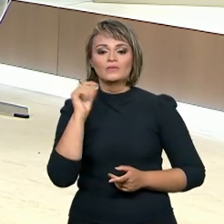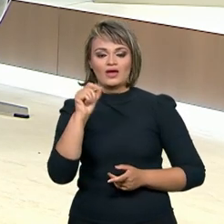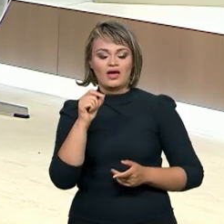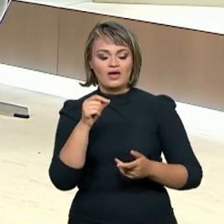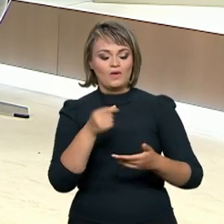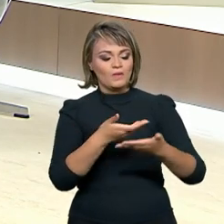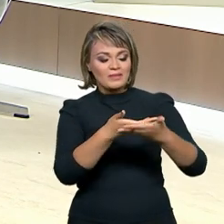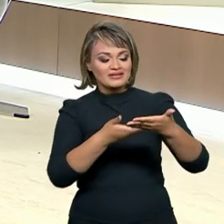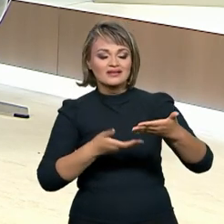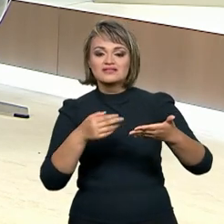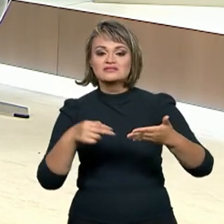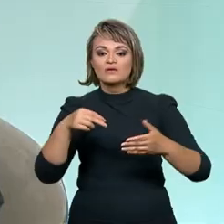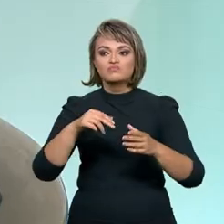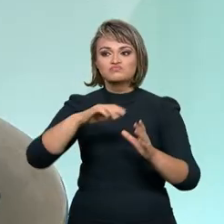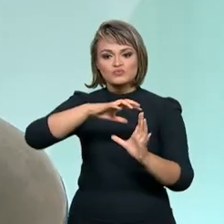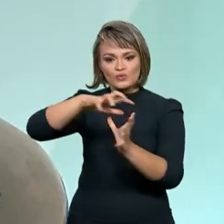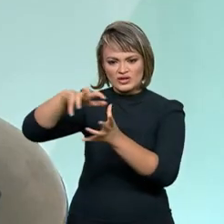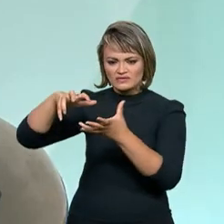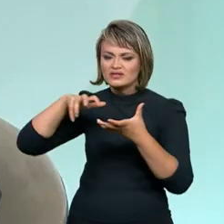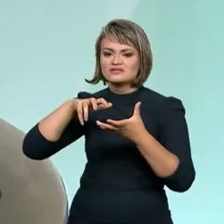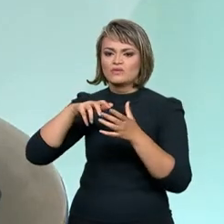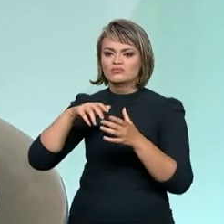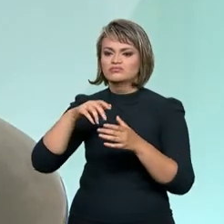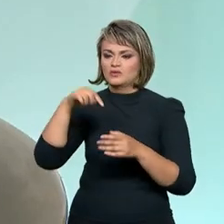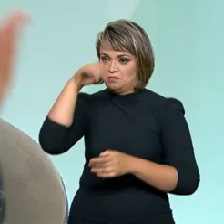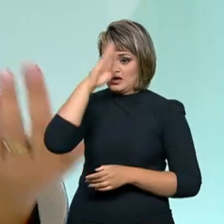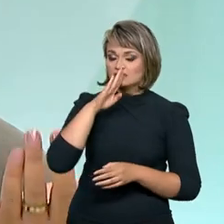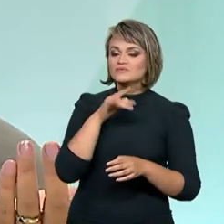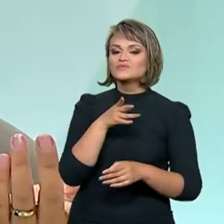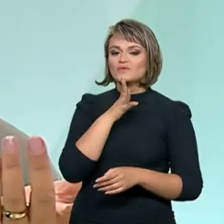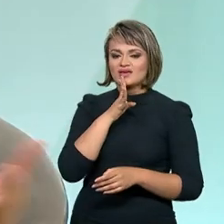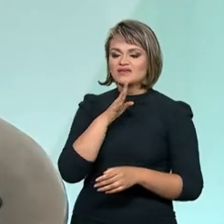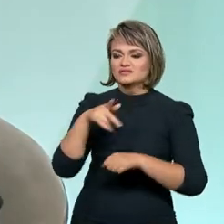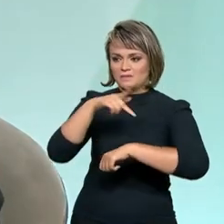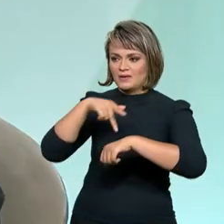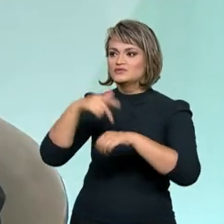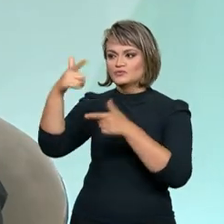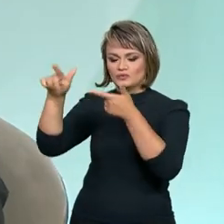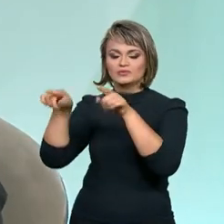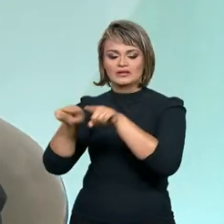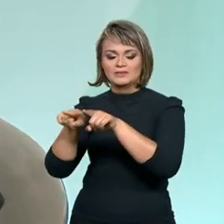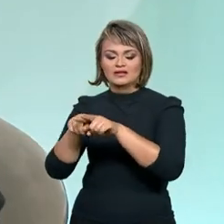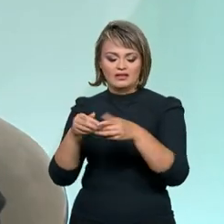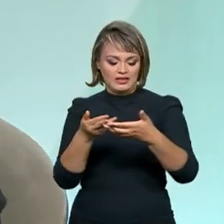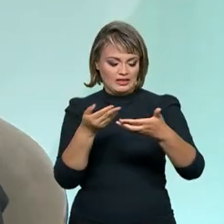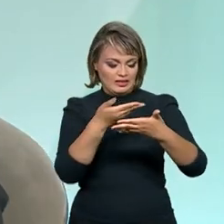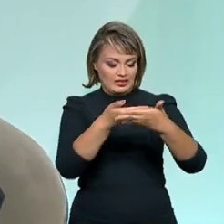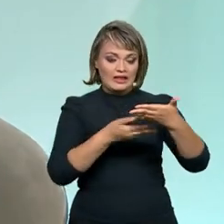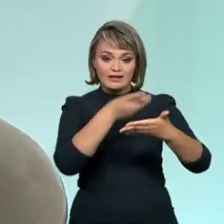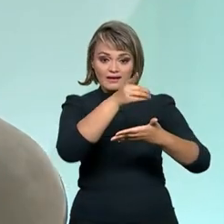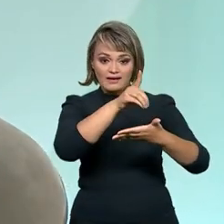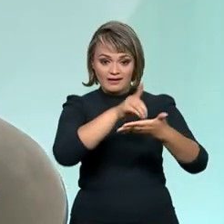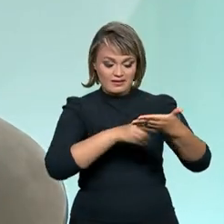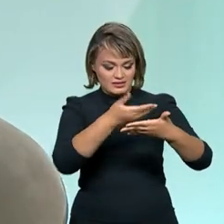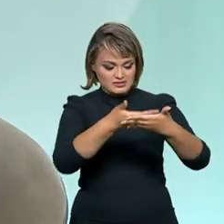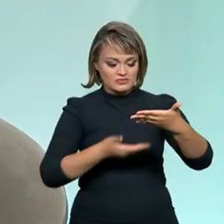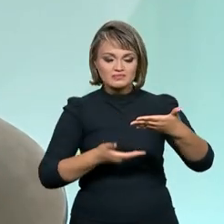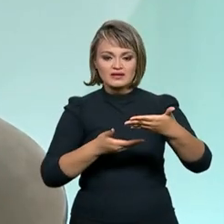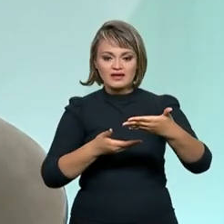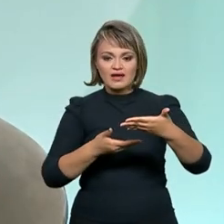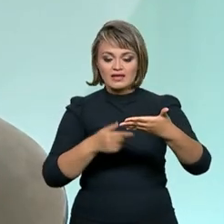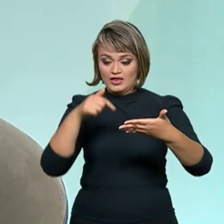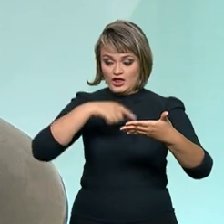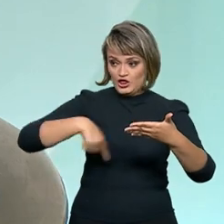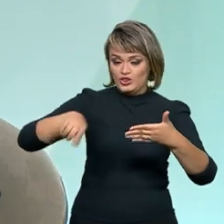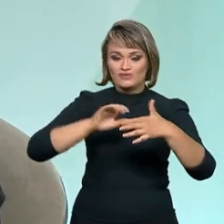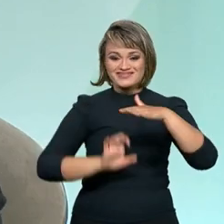universal de direitos humanos reconhecida pelo Brasil, internacionalmente, inclusive, e que nos coloca no dever, enquanto